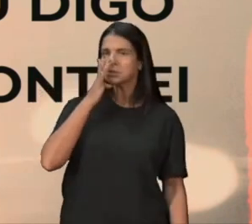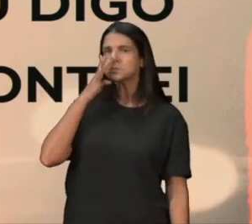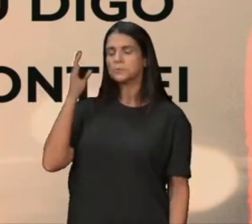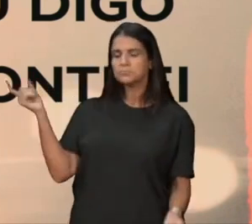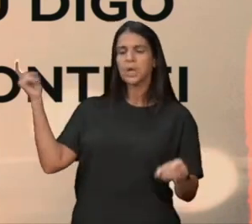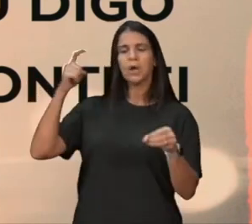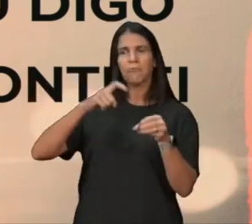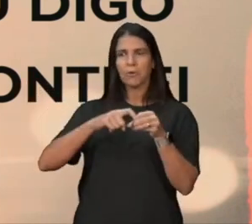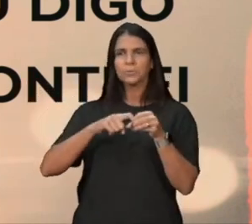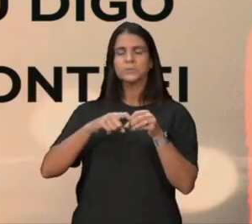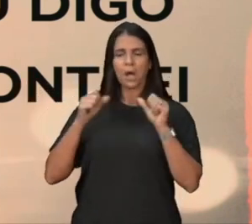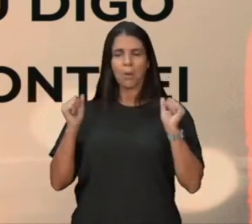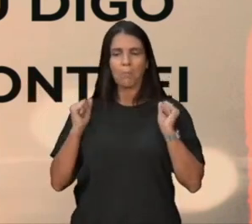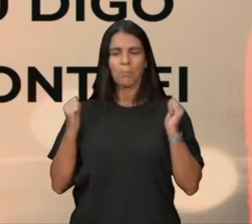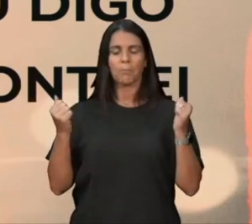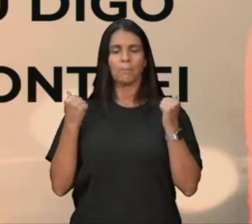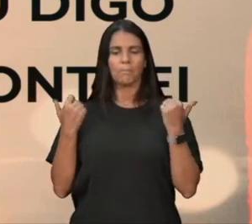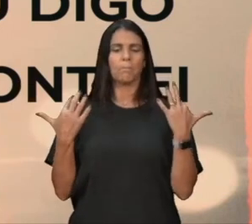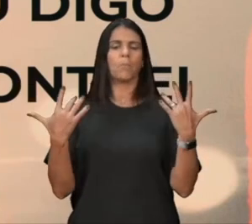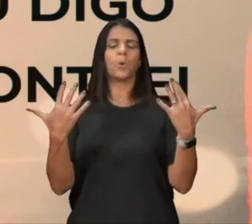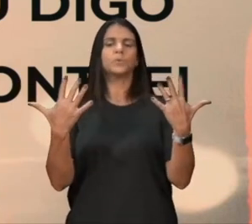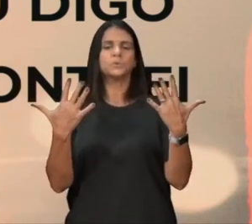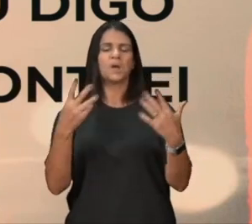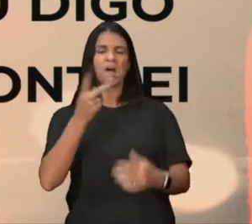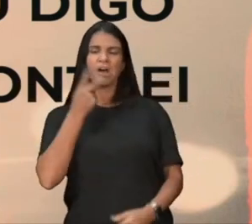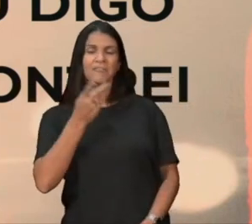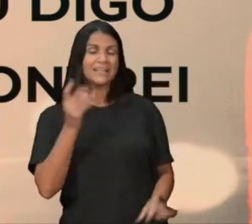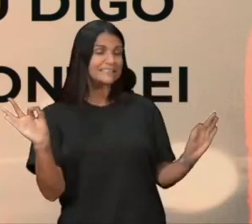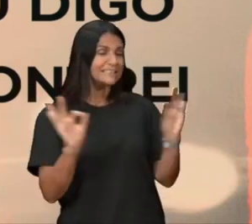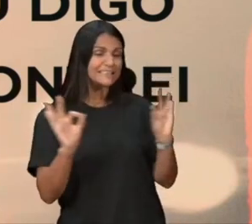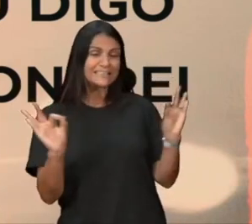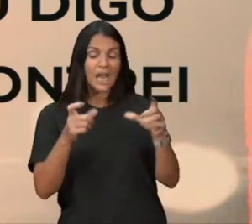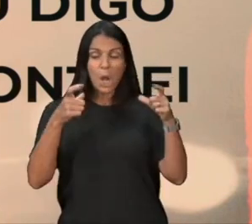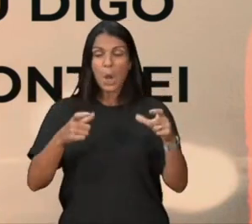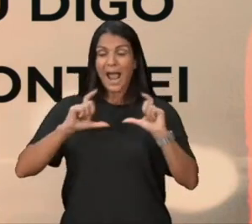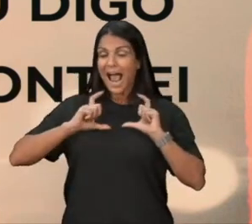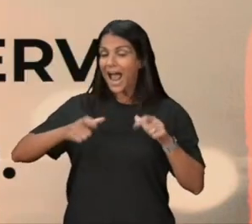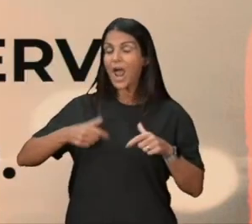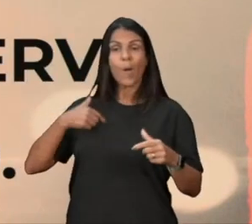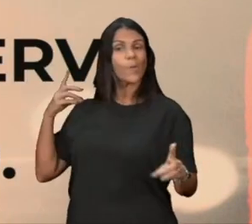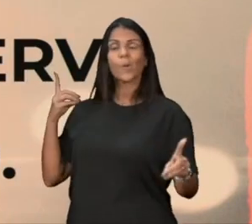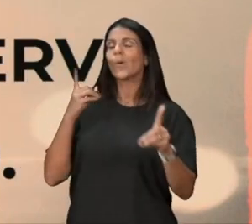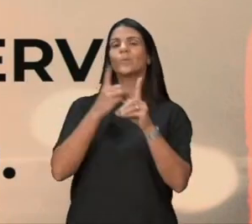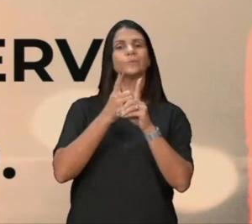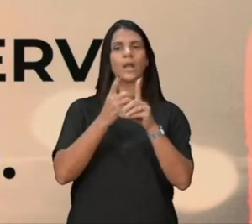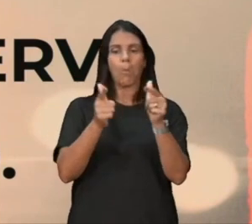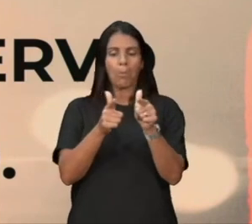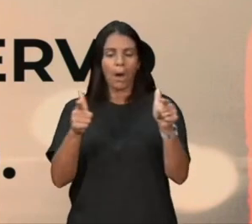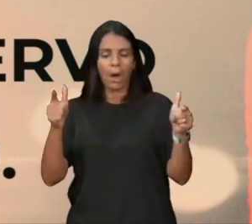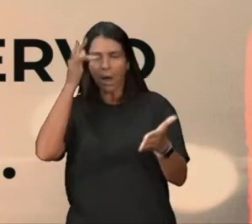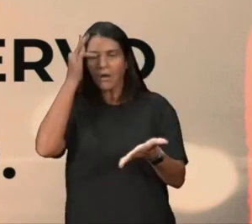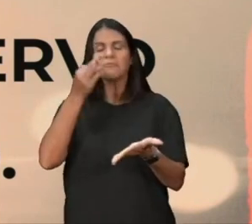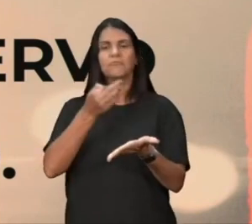que o seguia, disse, eu lhe digo que nem em Israel, encontrei tamanha fé, então os homens que haviam